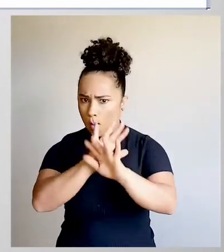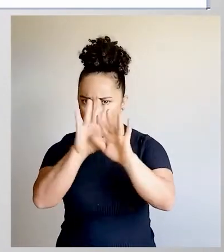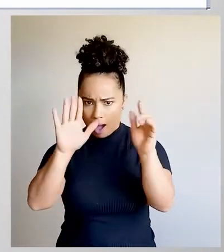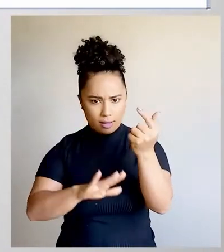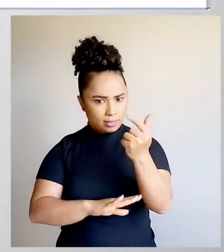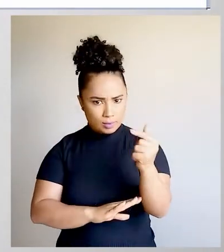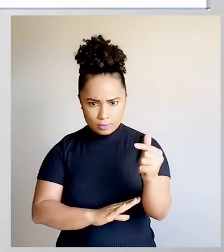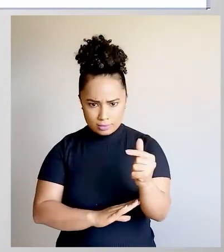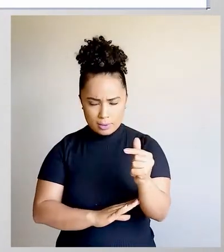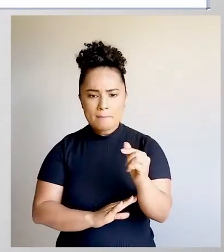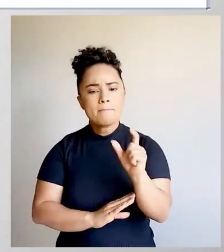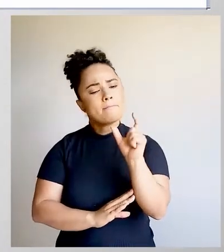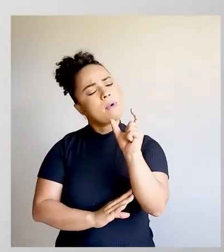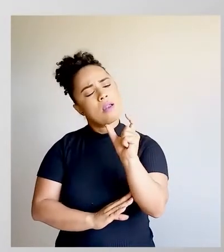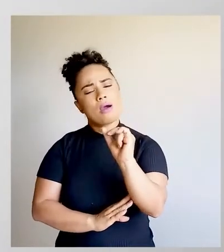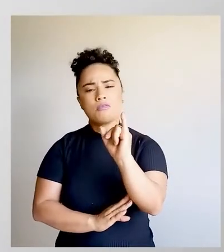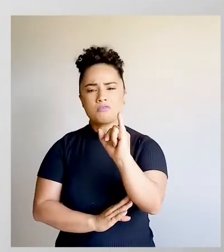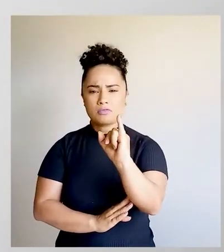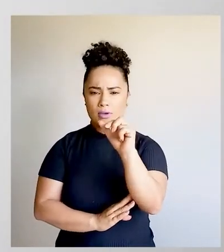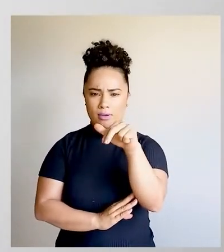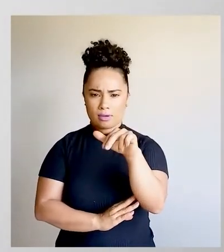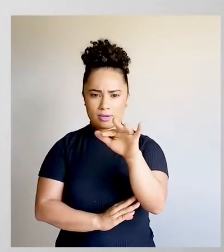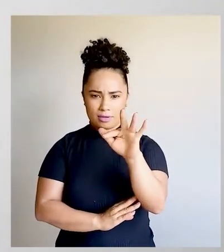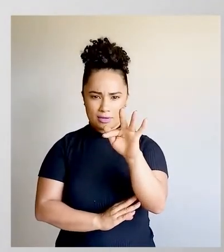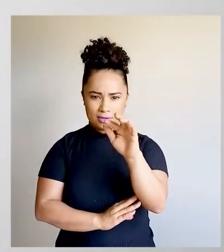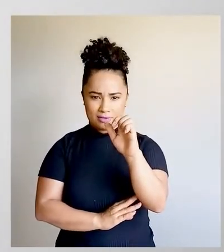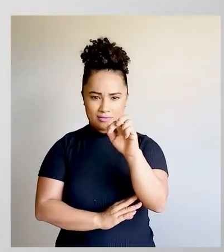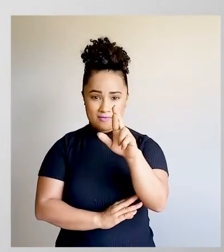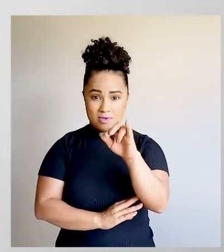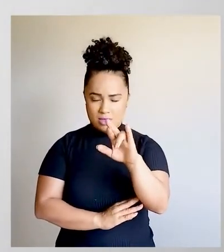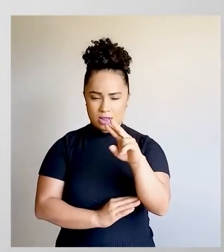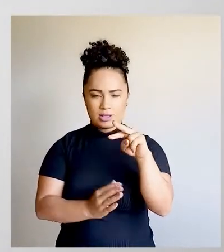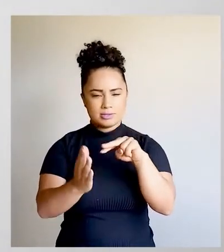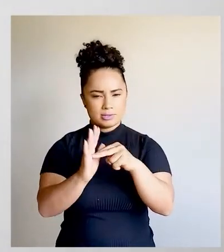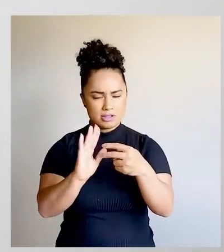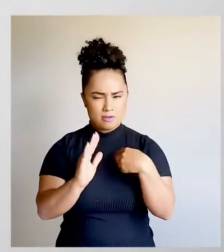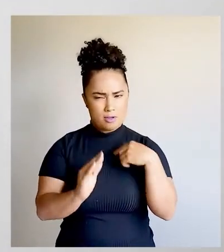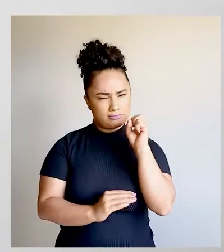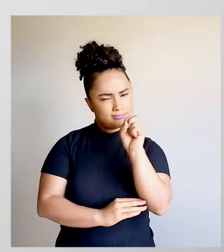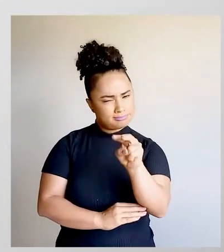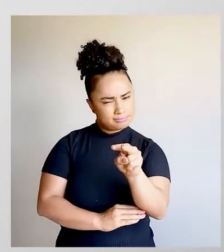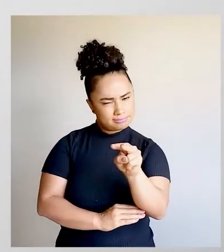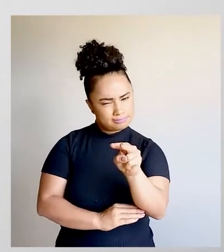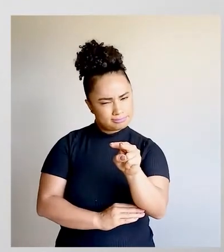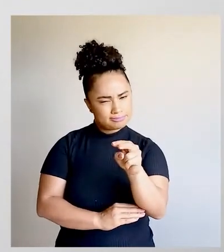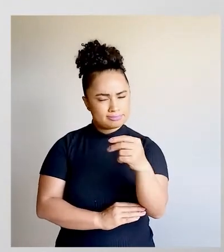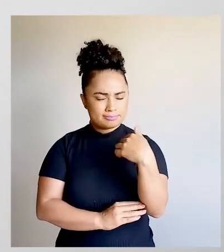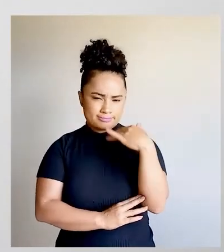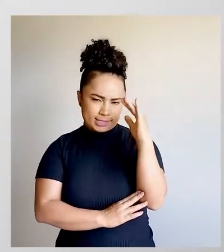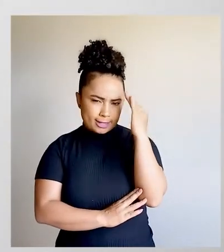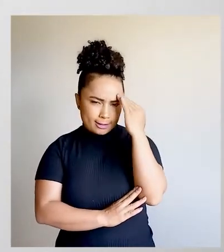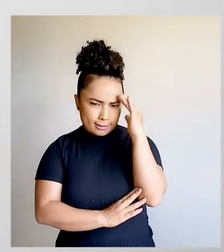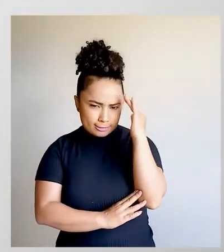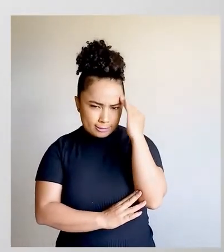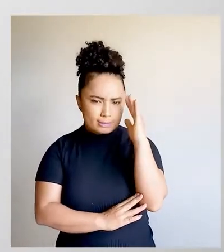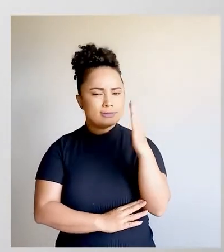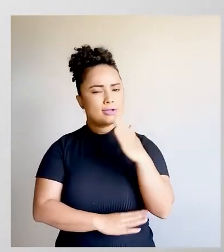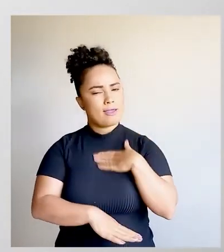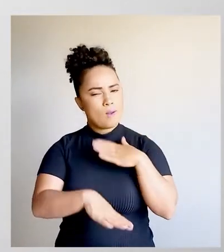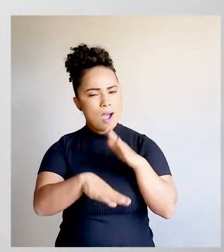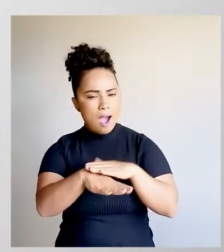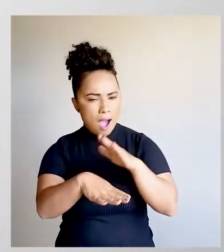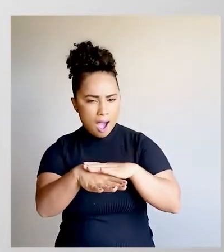O que é inferir? Inferir é deduzir, concluir por inferência ou por dedução,